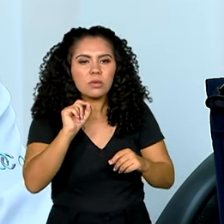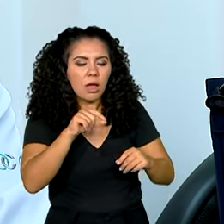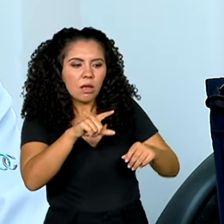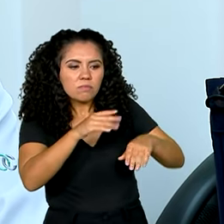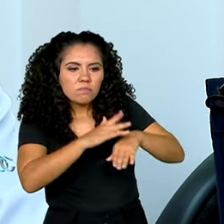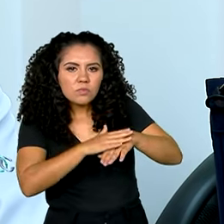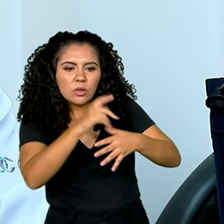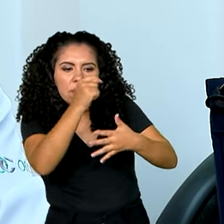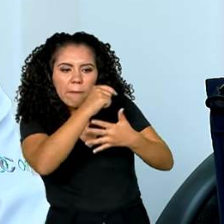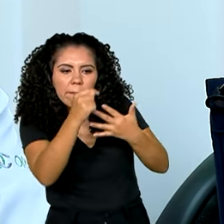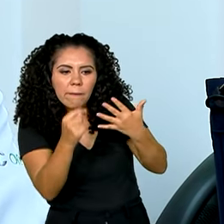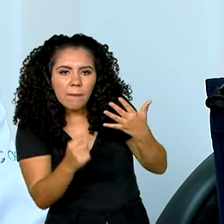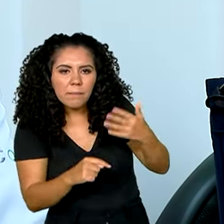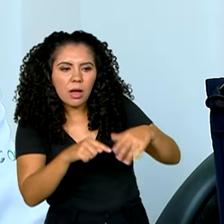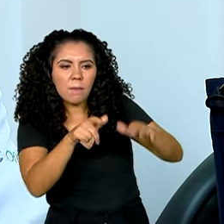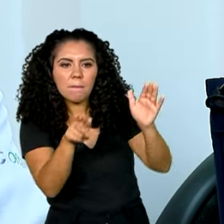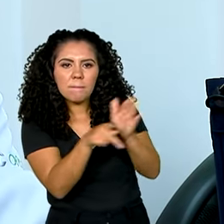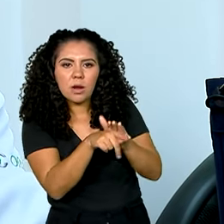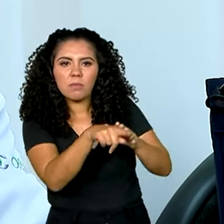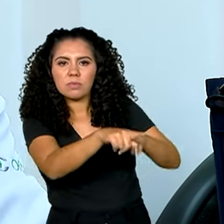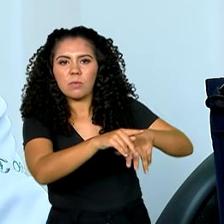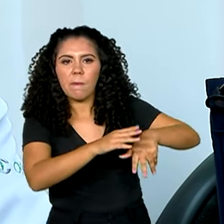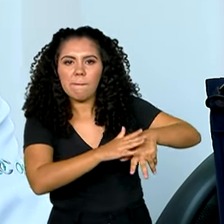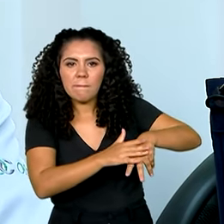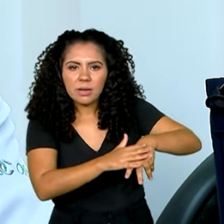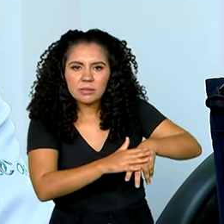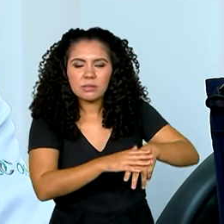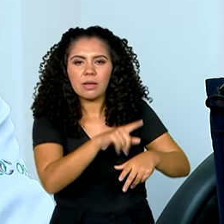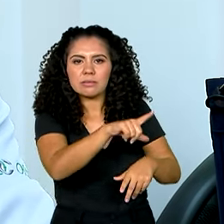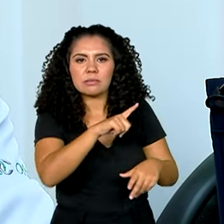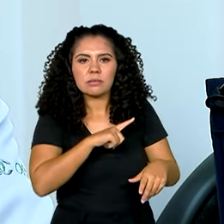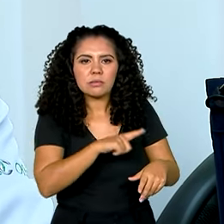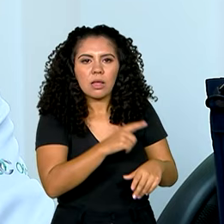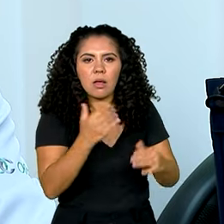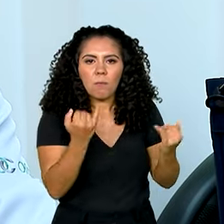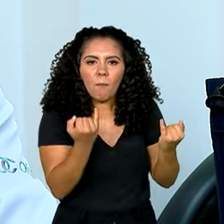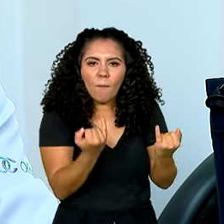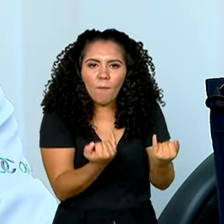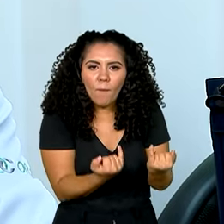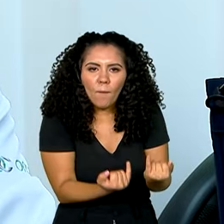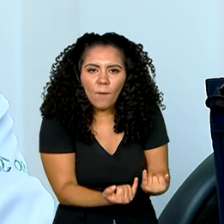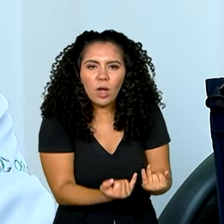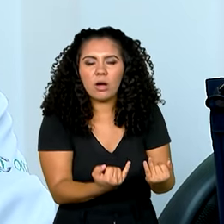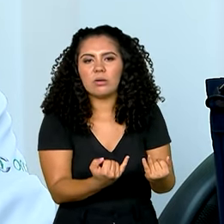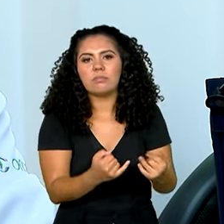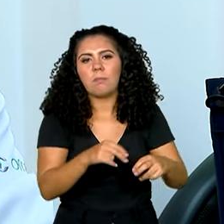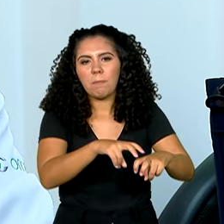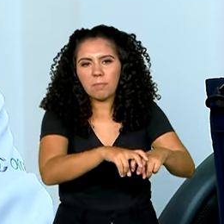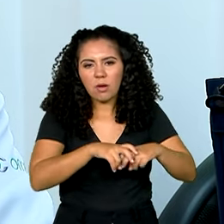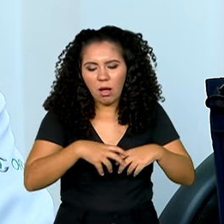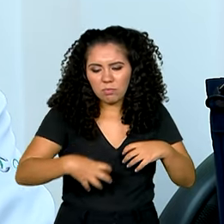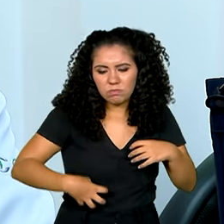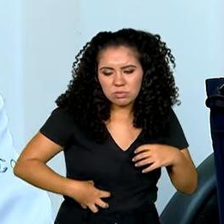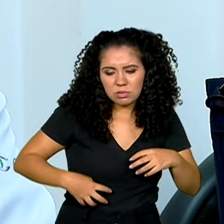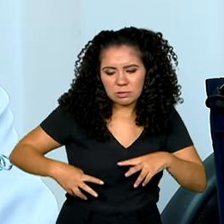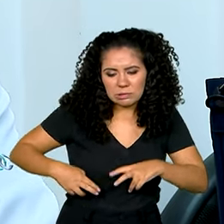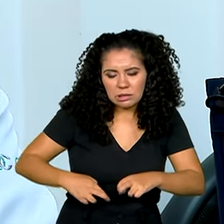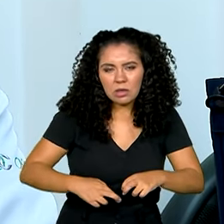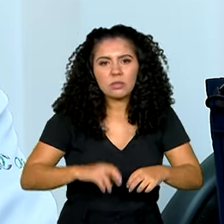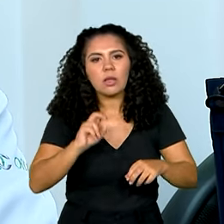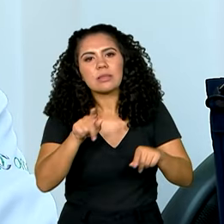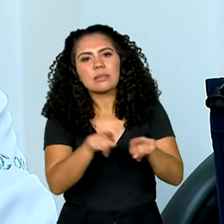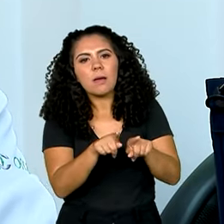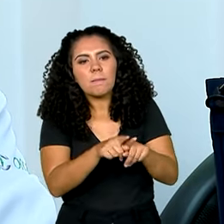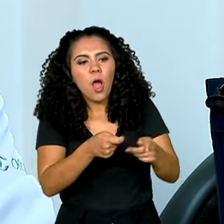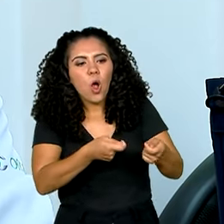tanto relacionado às vezes, ele pode ter um quadro de desnutrição pelo tumor, controle das dores. Então, acaba